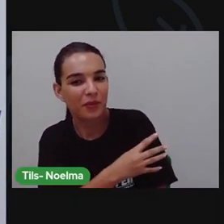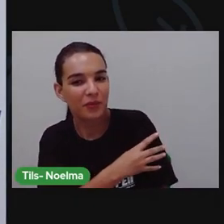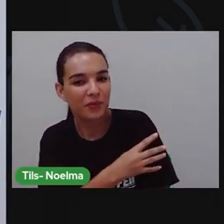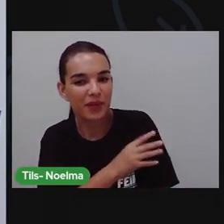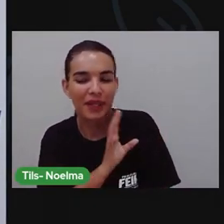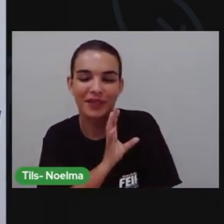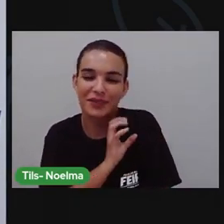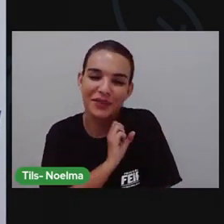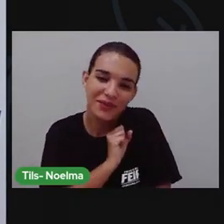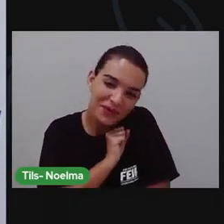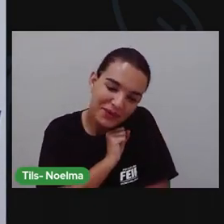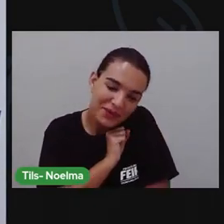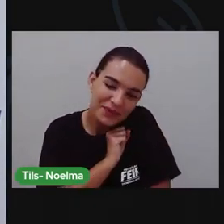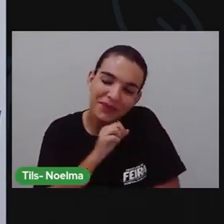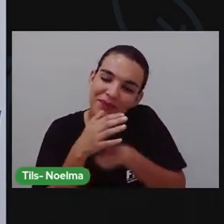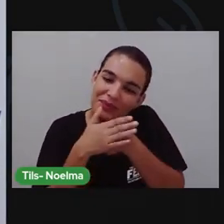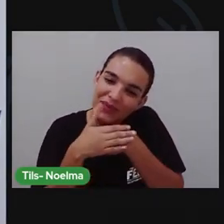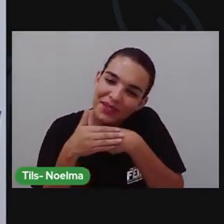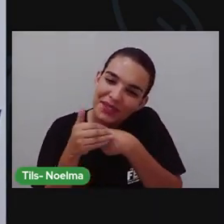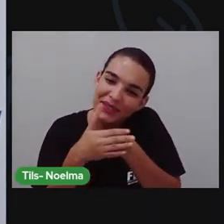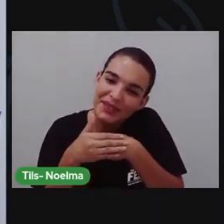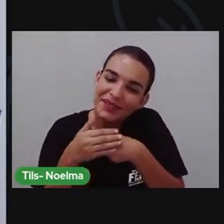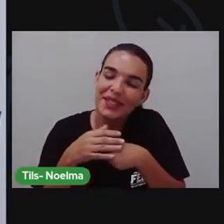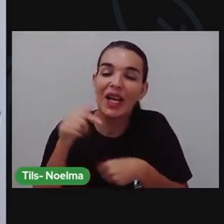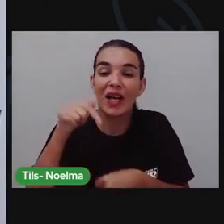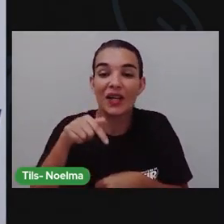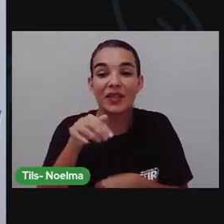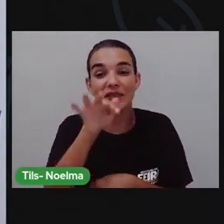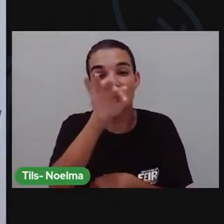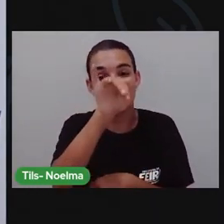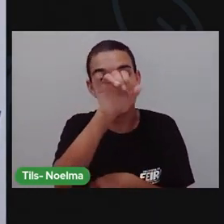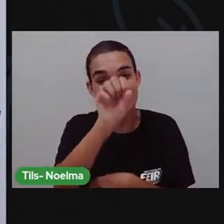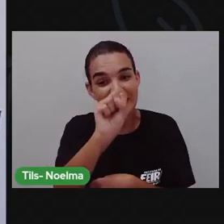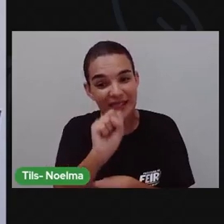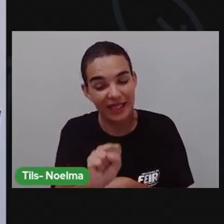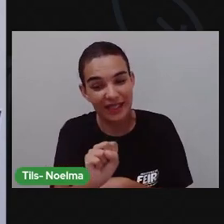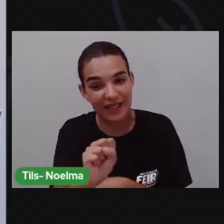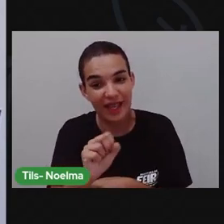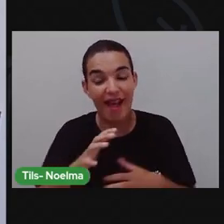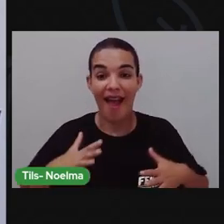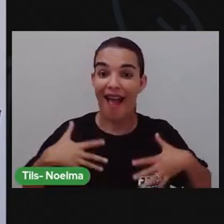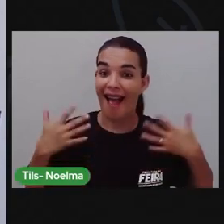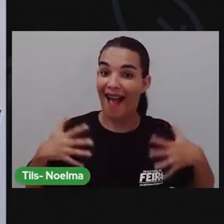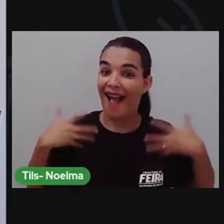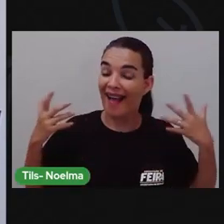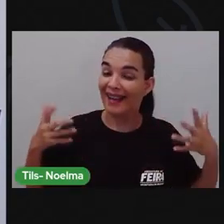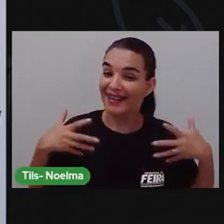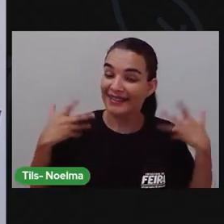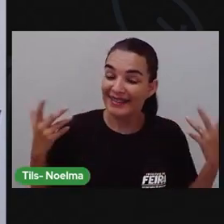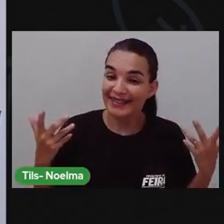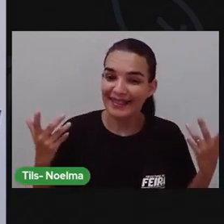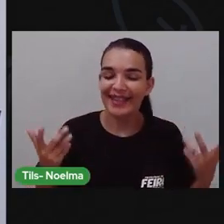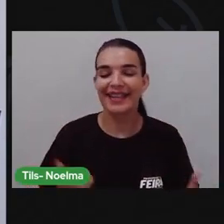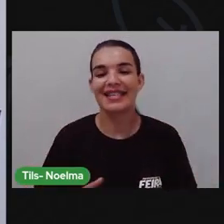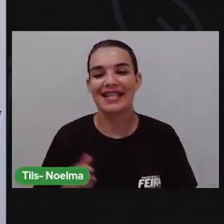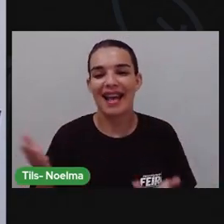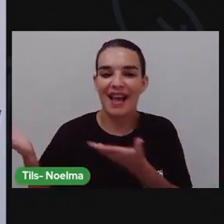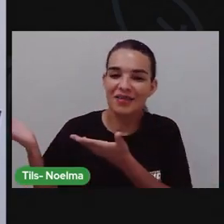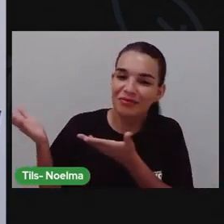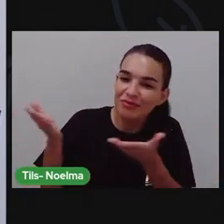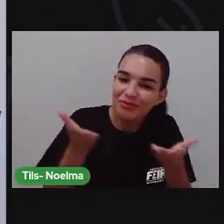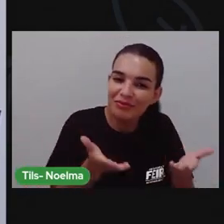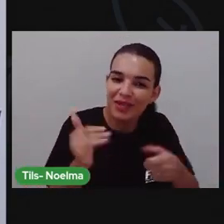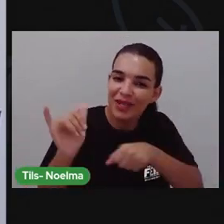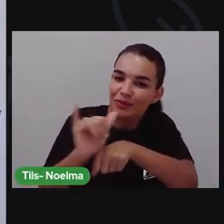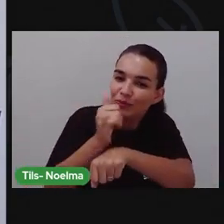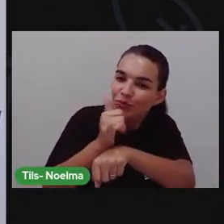quartos anos da rede de Feira de Santana. Com enorme alegria que a gente recebe vocês aqui no nosso canal